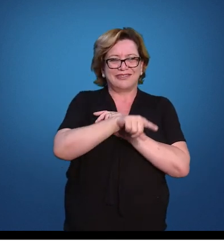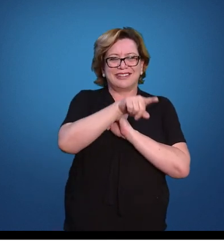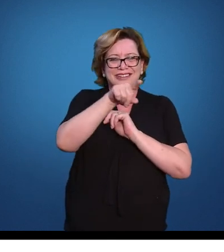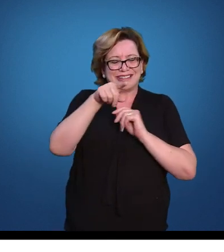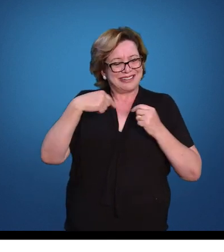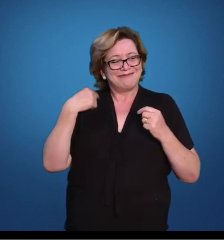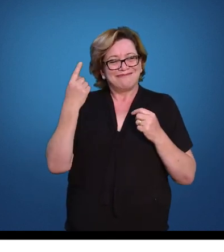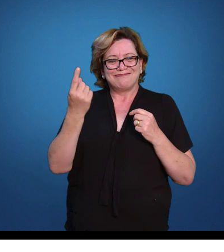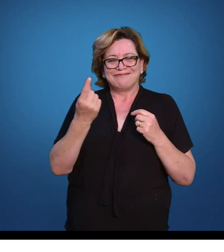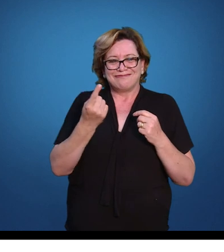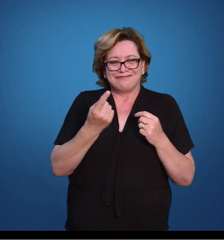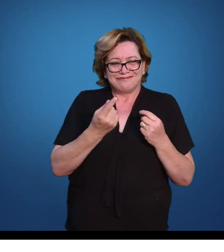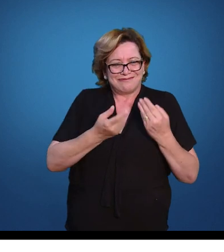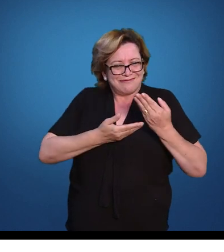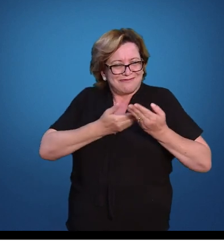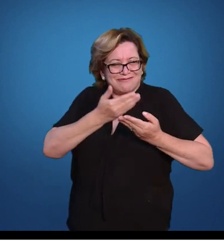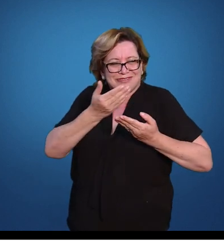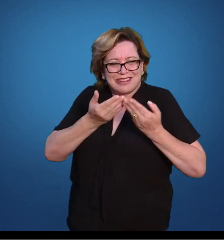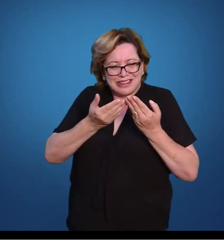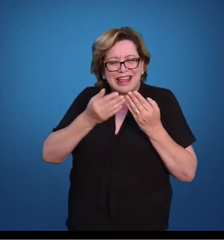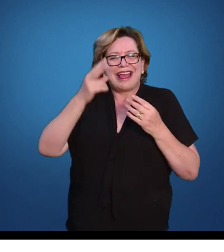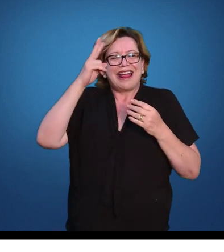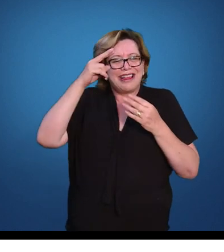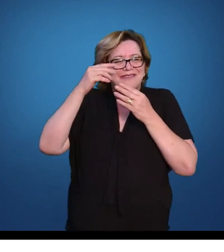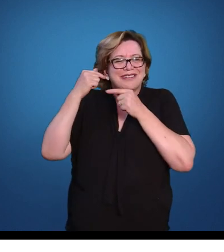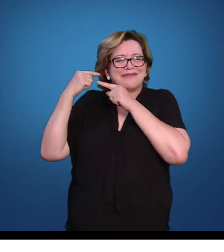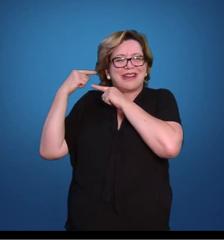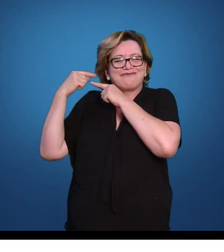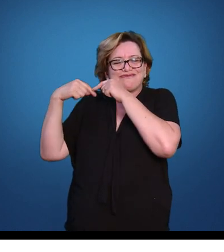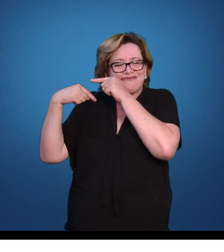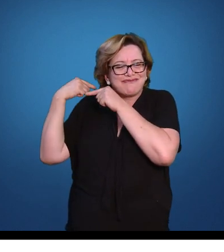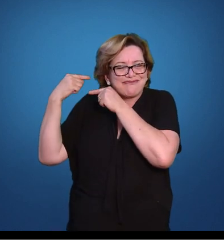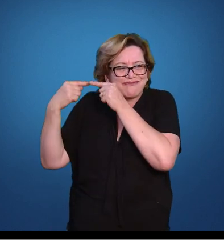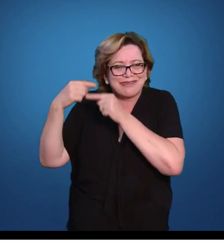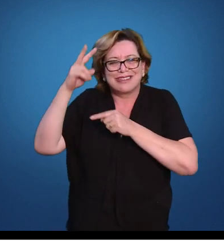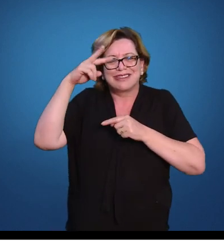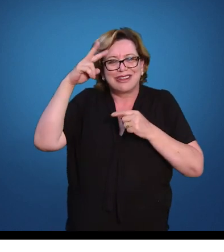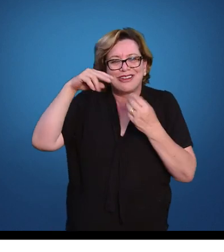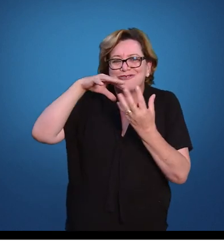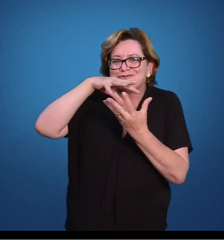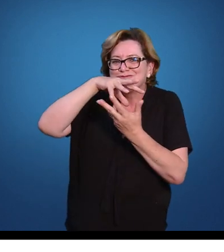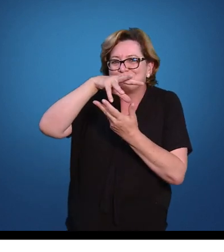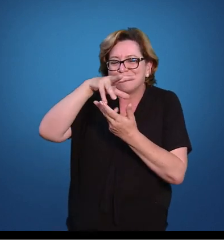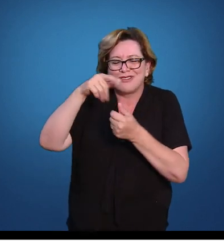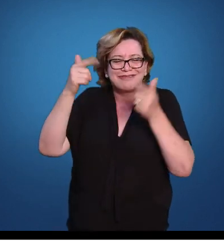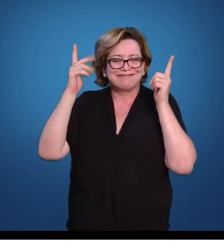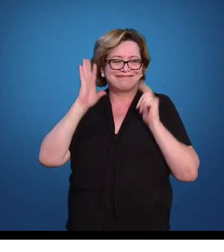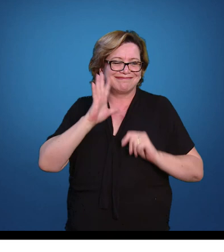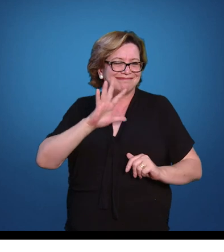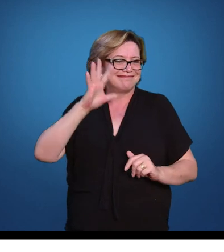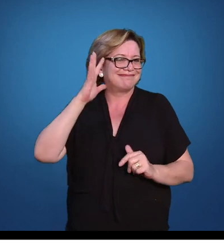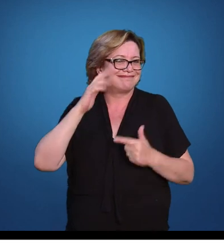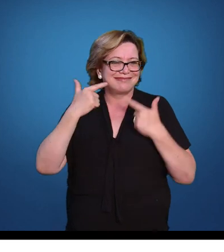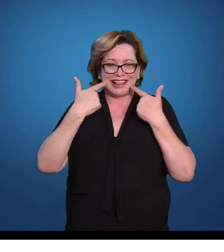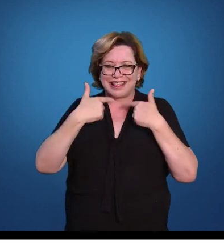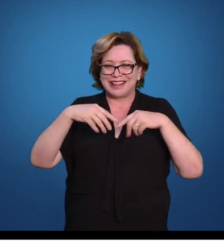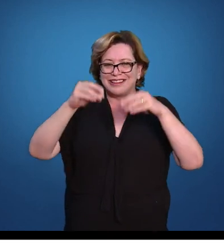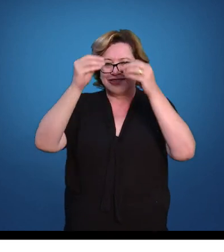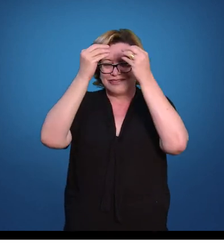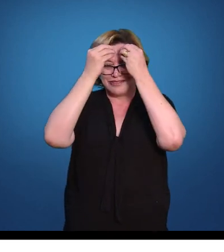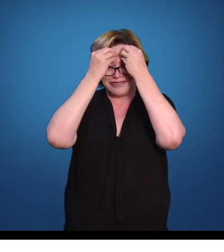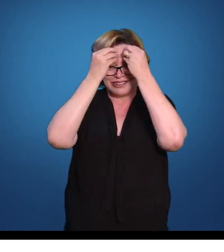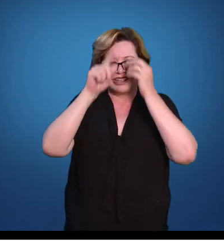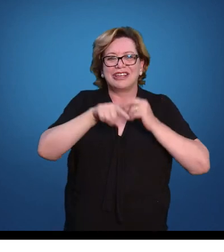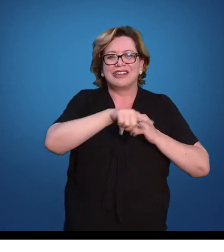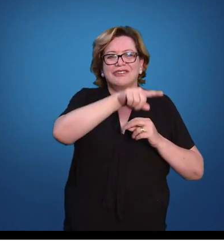tido um passeio pela história e por esse mundo extraordinário que é o mundo da linguagem e que vocês